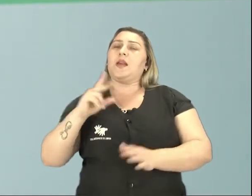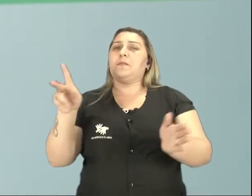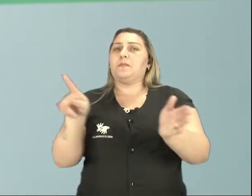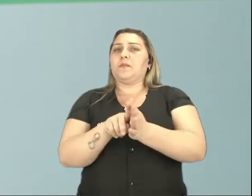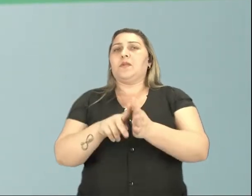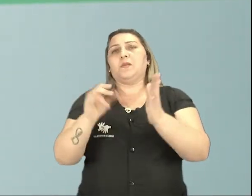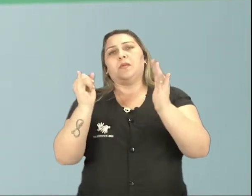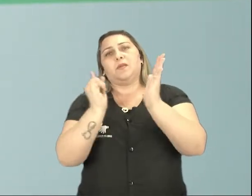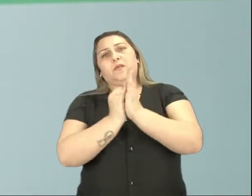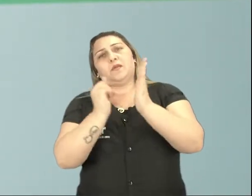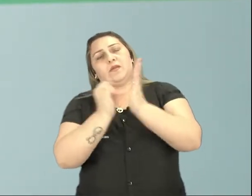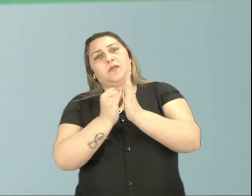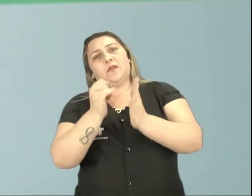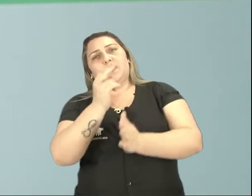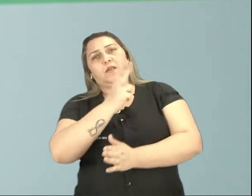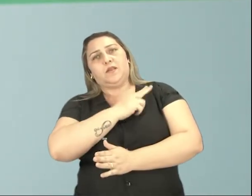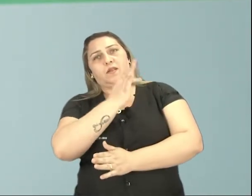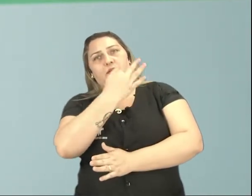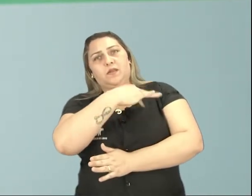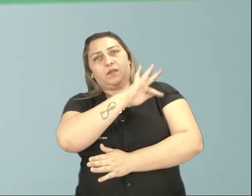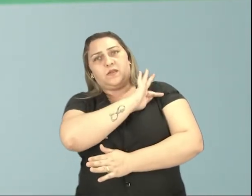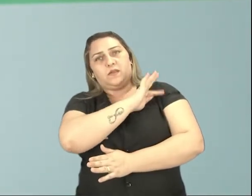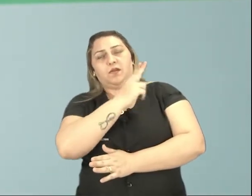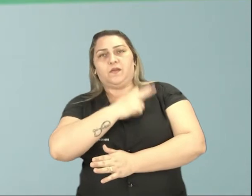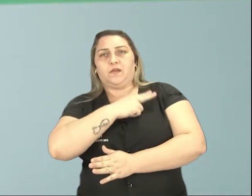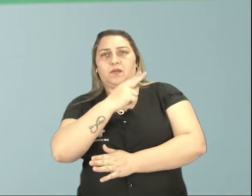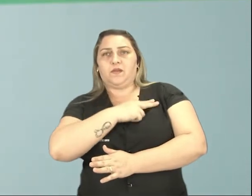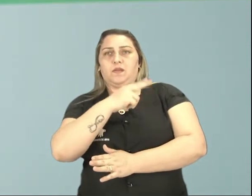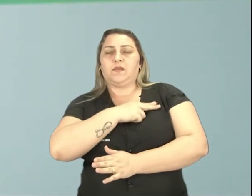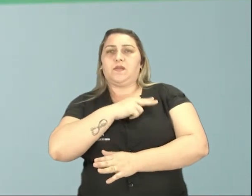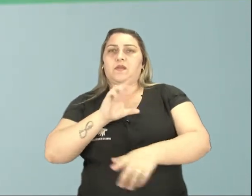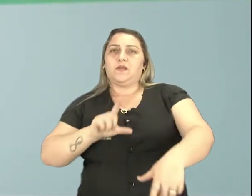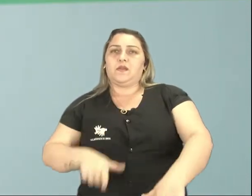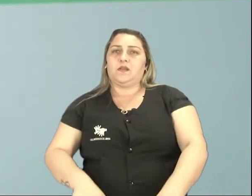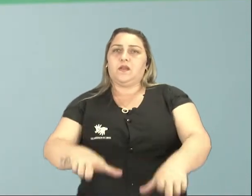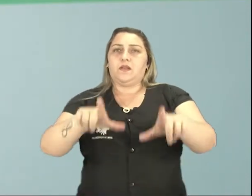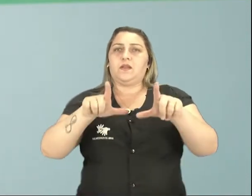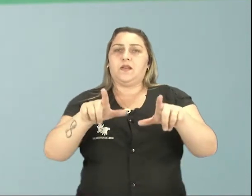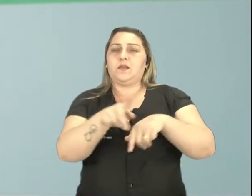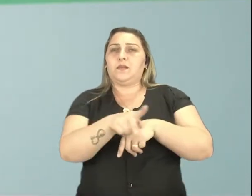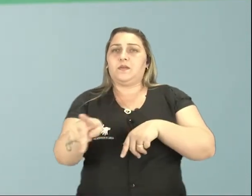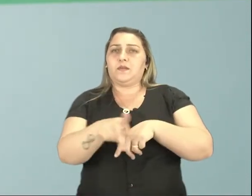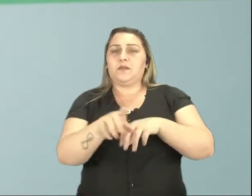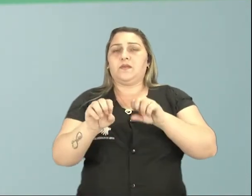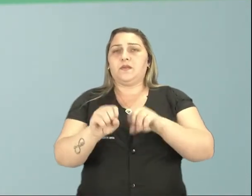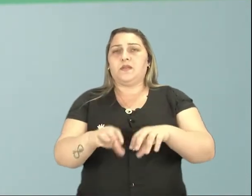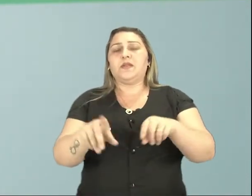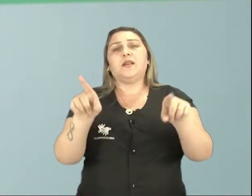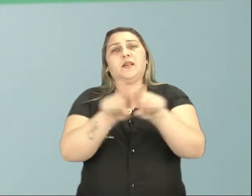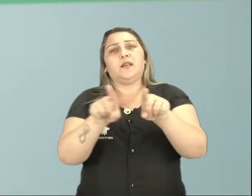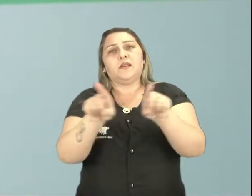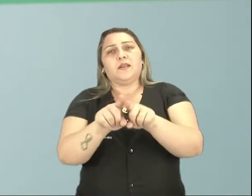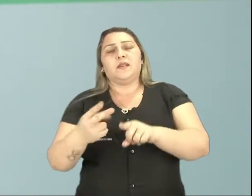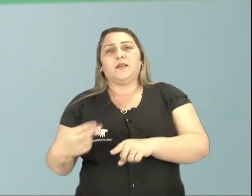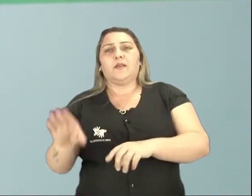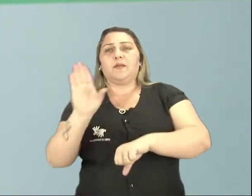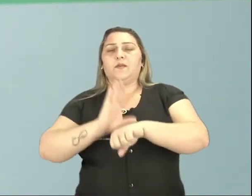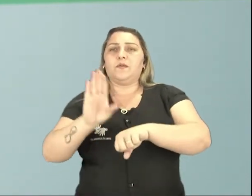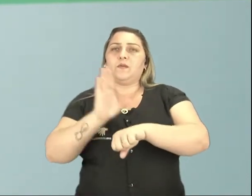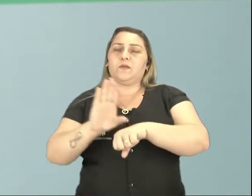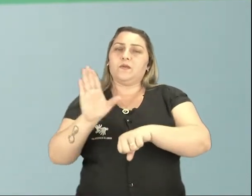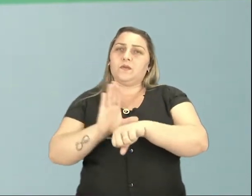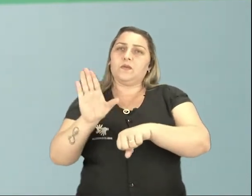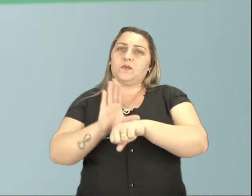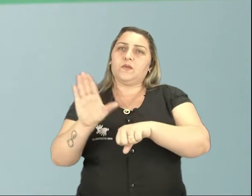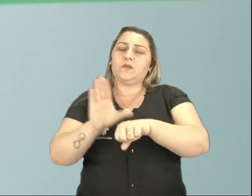própria universidade. Você vai ser certificado para atuar como professor. E a universidade também oferece cursos de